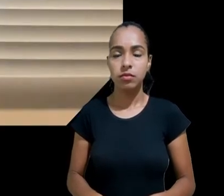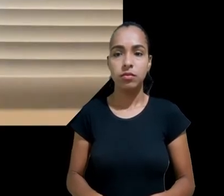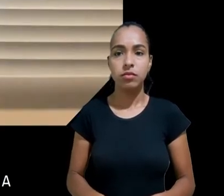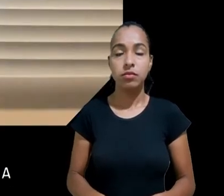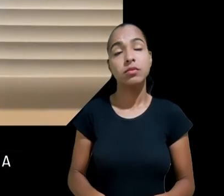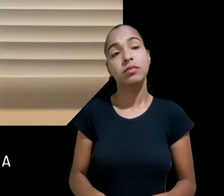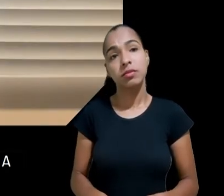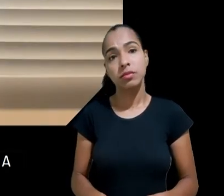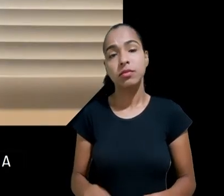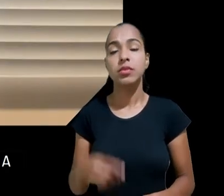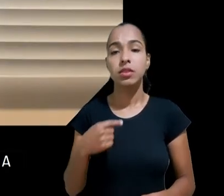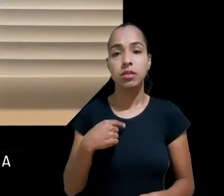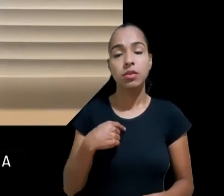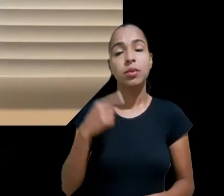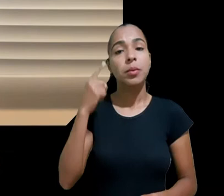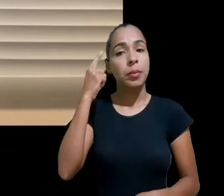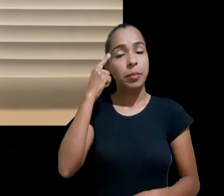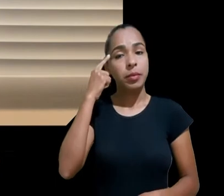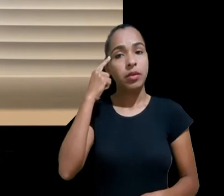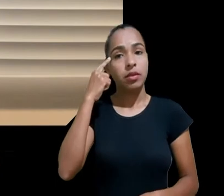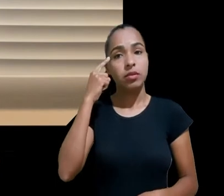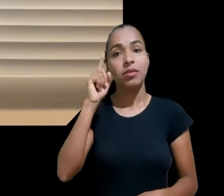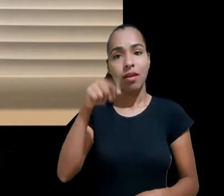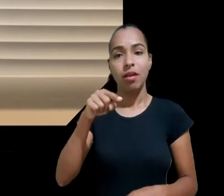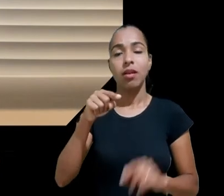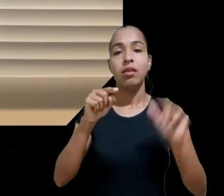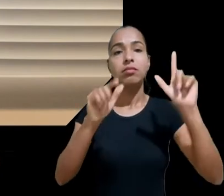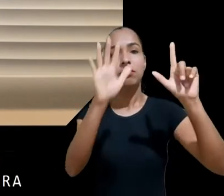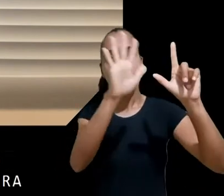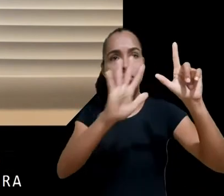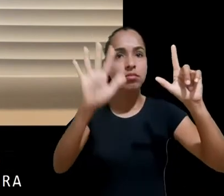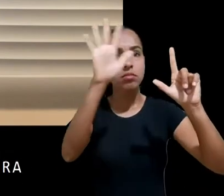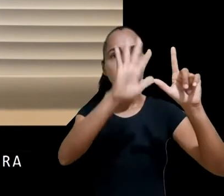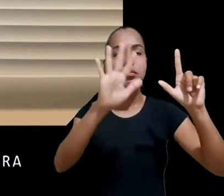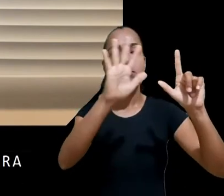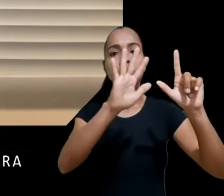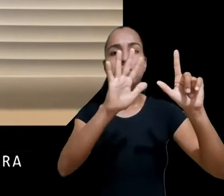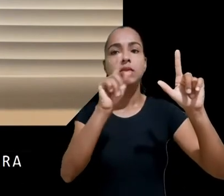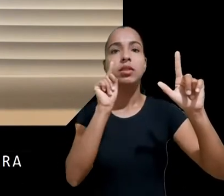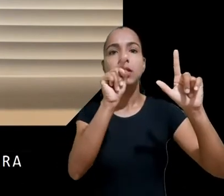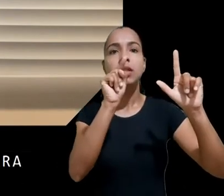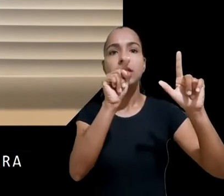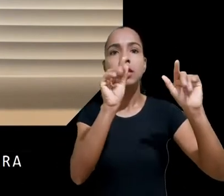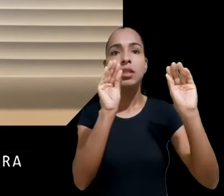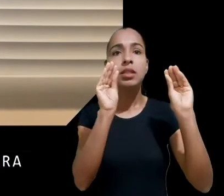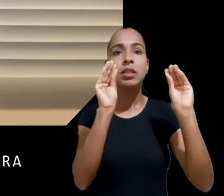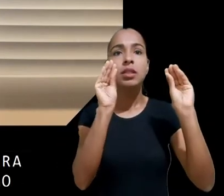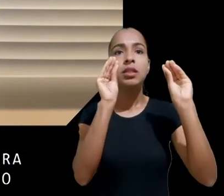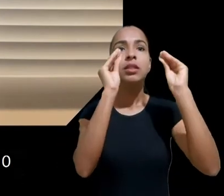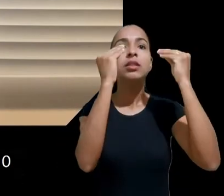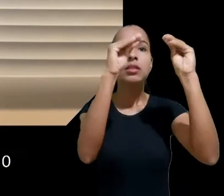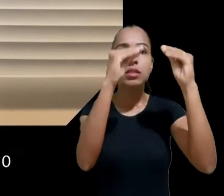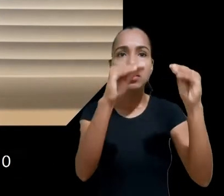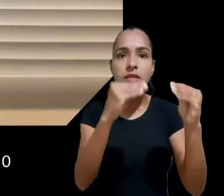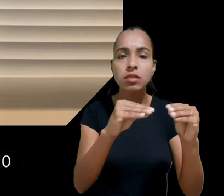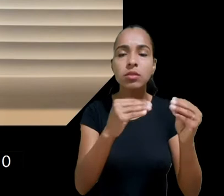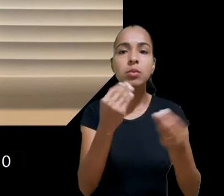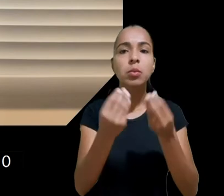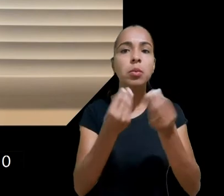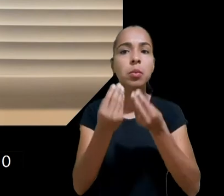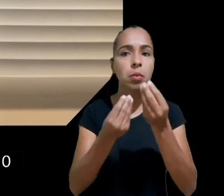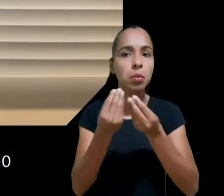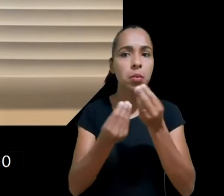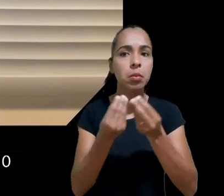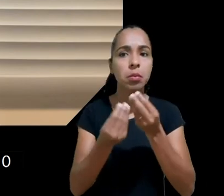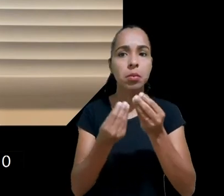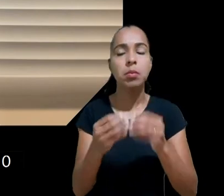arquitetura da plataforma. Então, assim como muitas vezes hoje, algoritmos têm possibilitado uma exploração